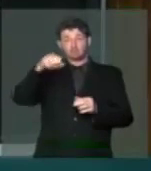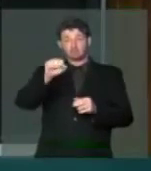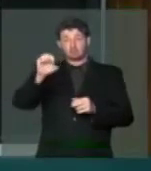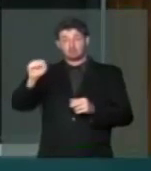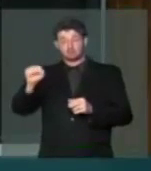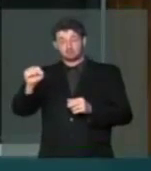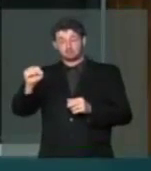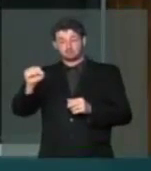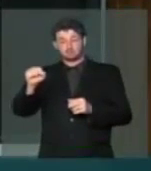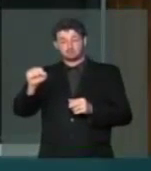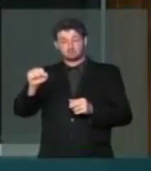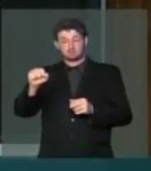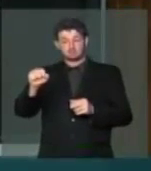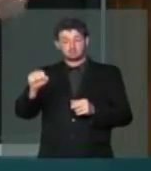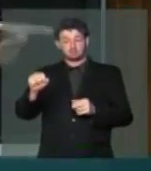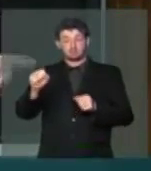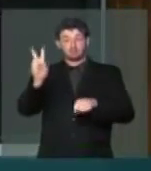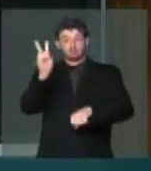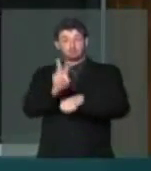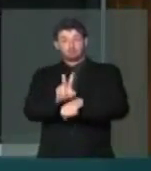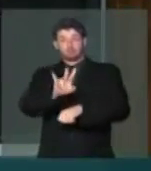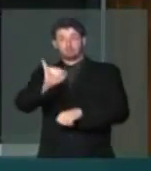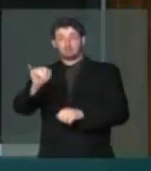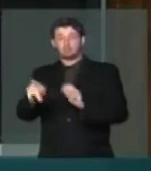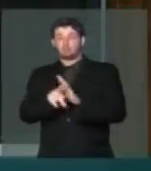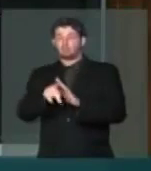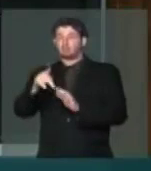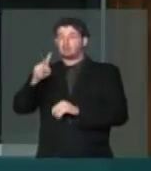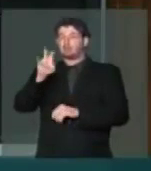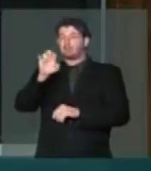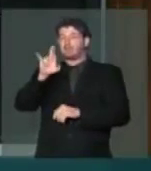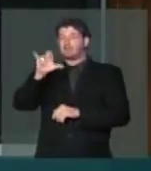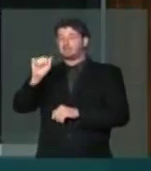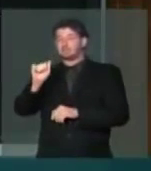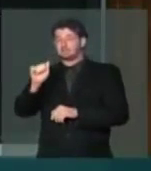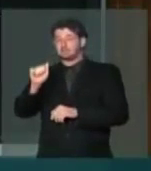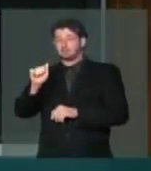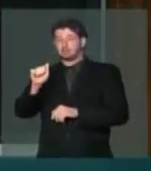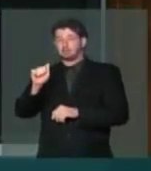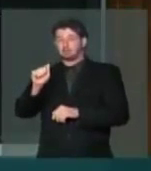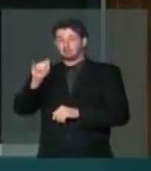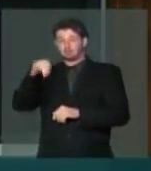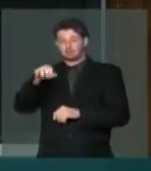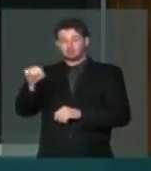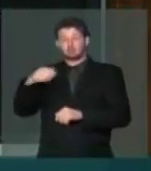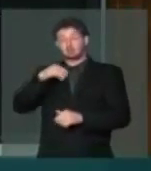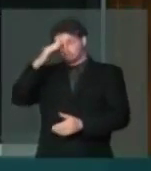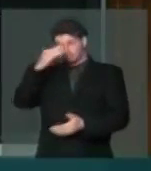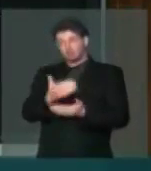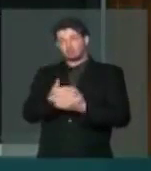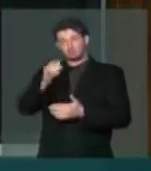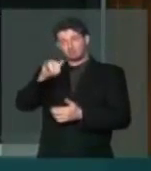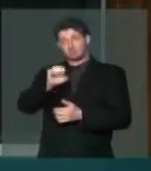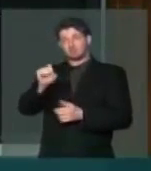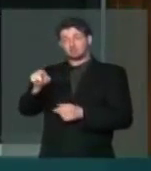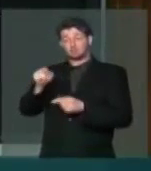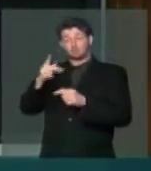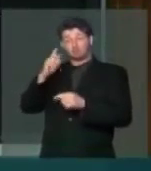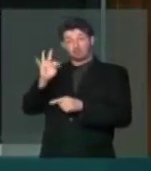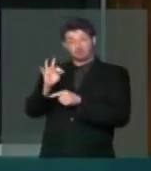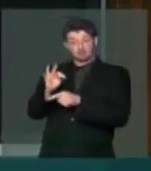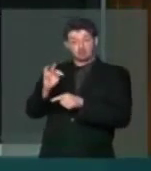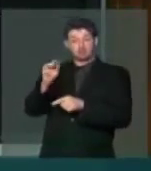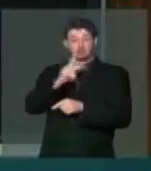o perito do INSS, faz a fiscalização da perícia terceirizada. E eu acredito no PT agora que a presidente Dilma,